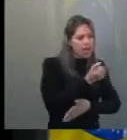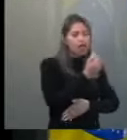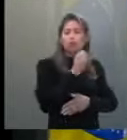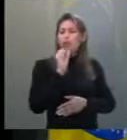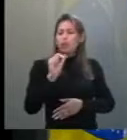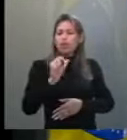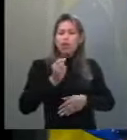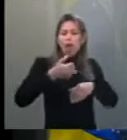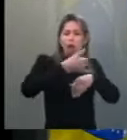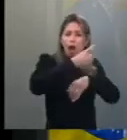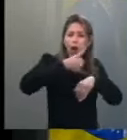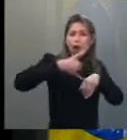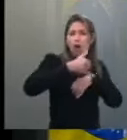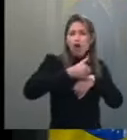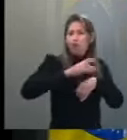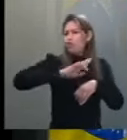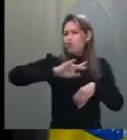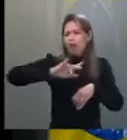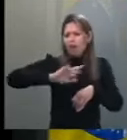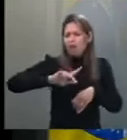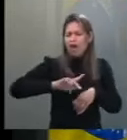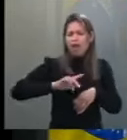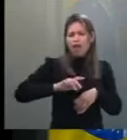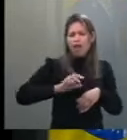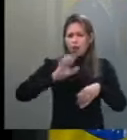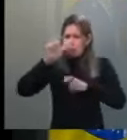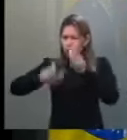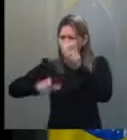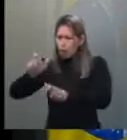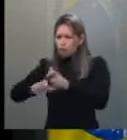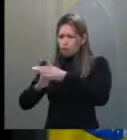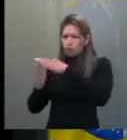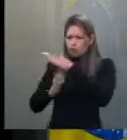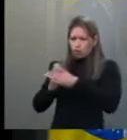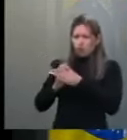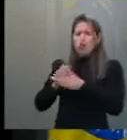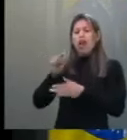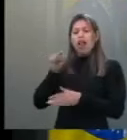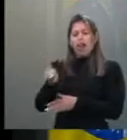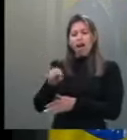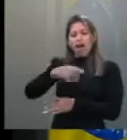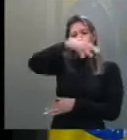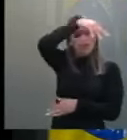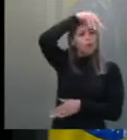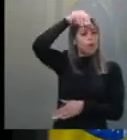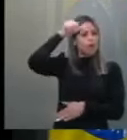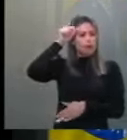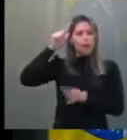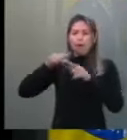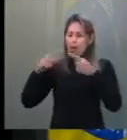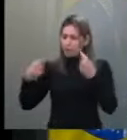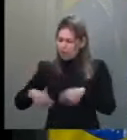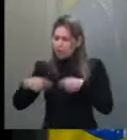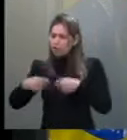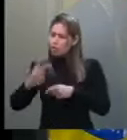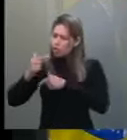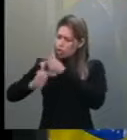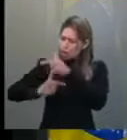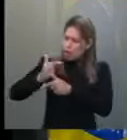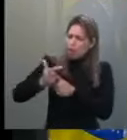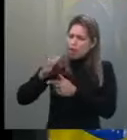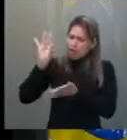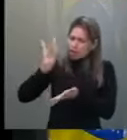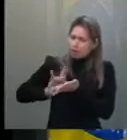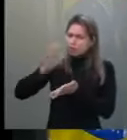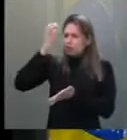Estado do Amazonas. Nada contra os empresários do Amazonas. Nada, nada, nada. Mas que venham trabalhar de uma forma lícita. Então, meus